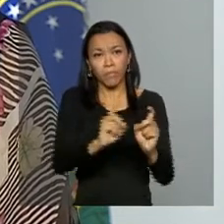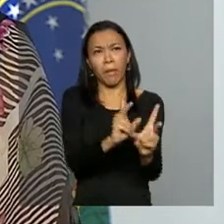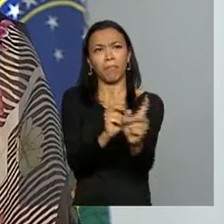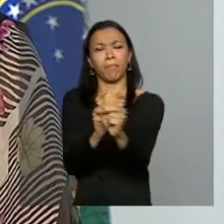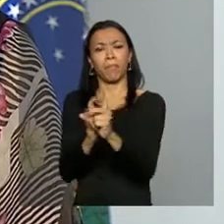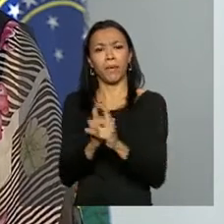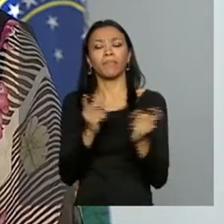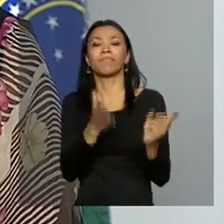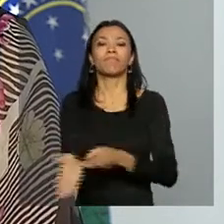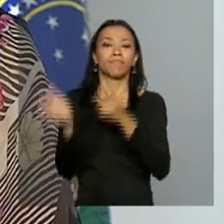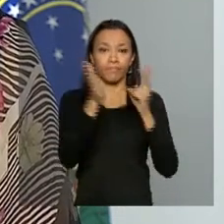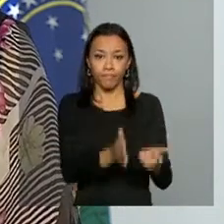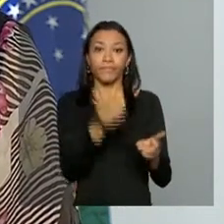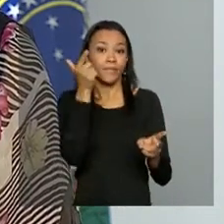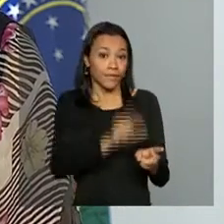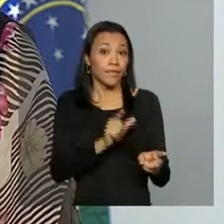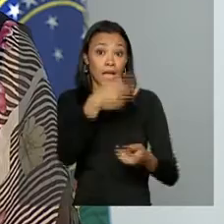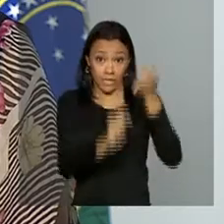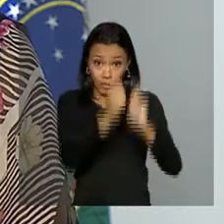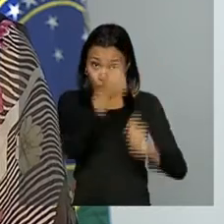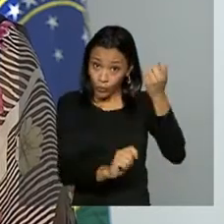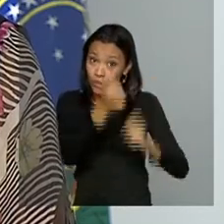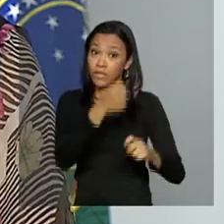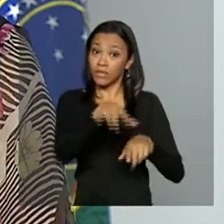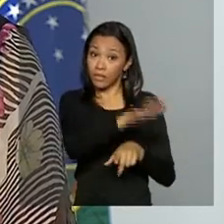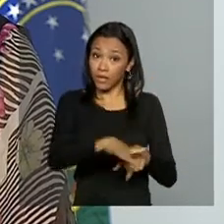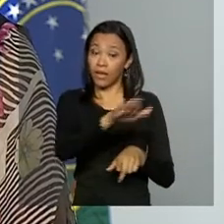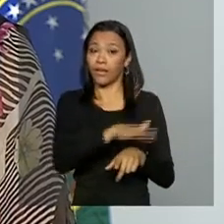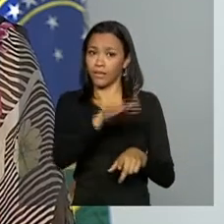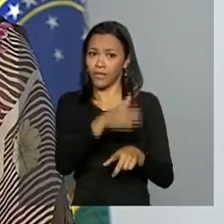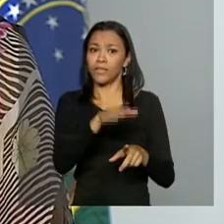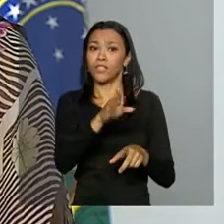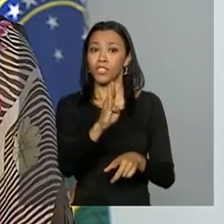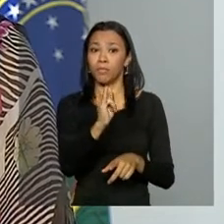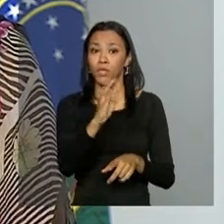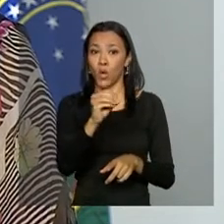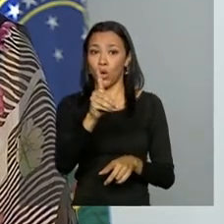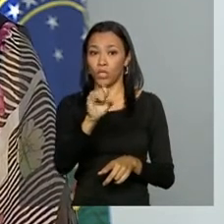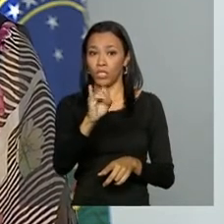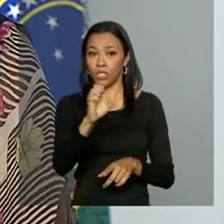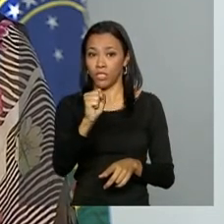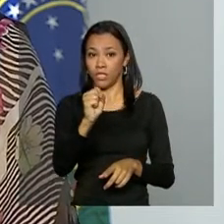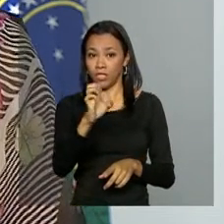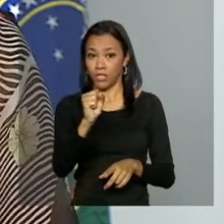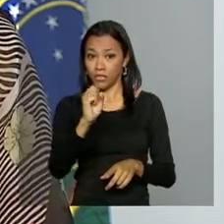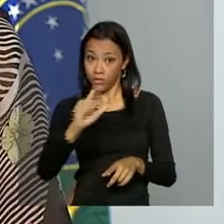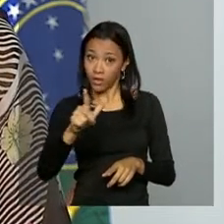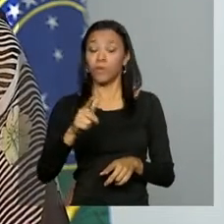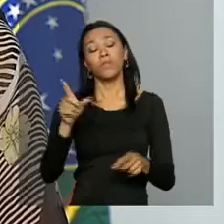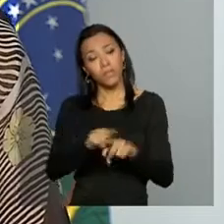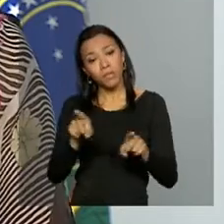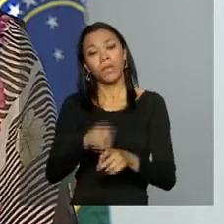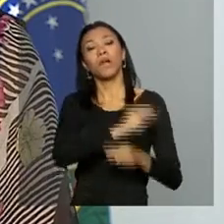ganha as indústrias produtoras, as usinas produtoras de biodiesel, ganha o consumidor no Brasil e ganha o